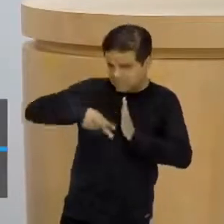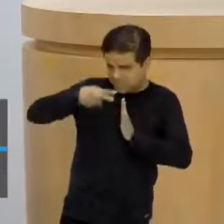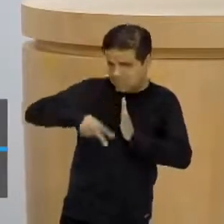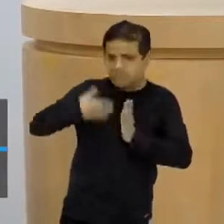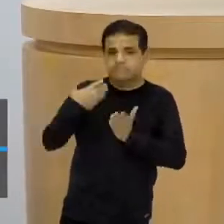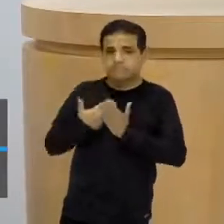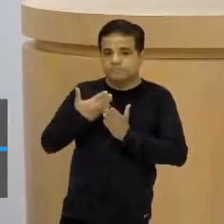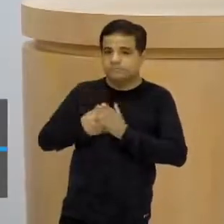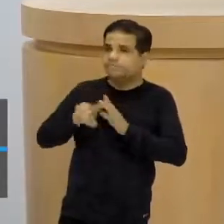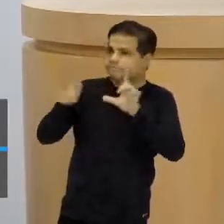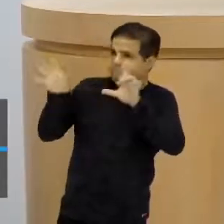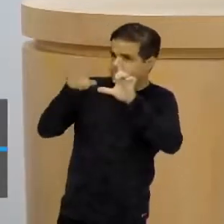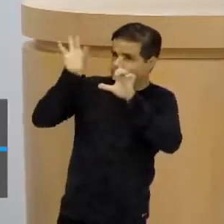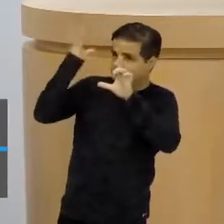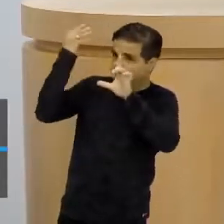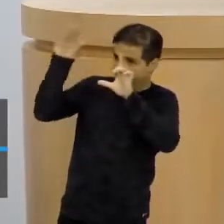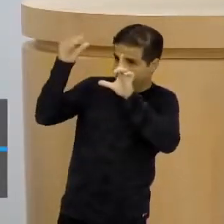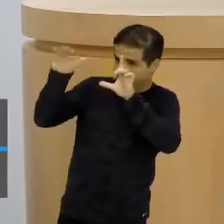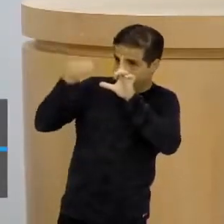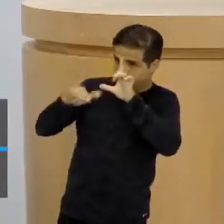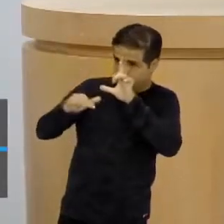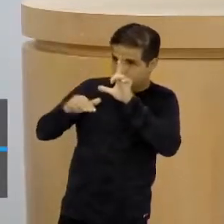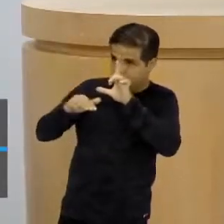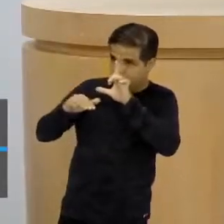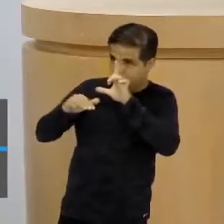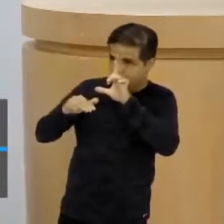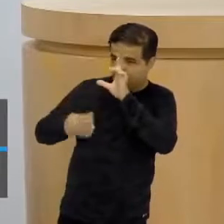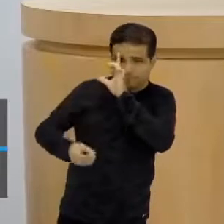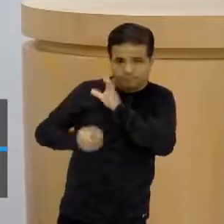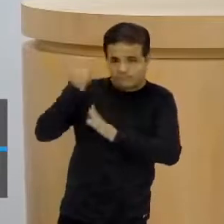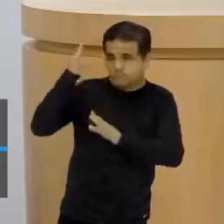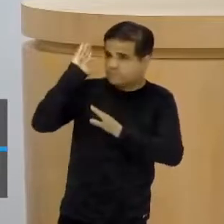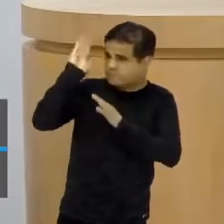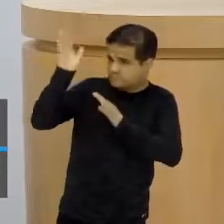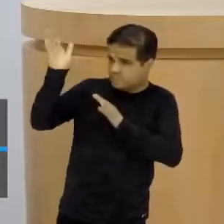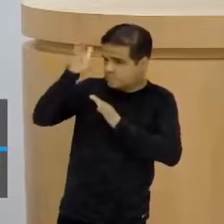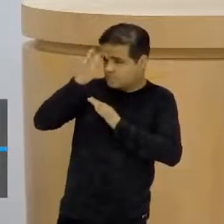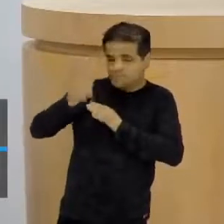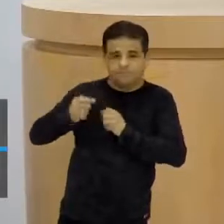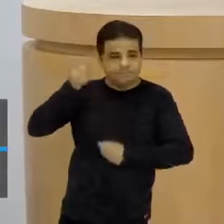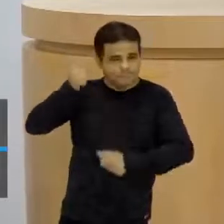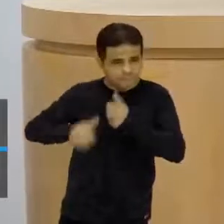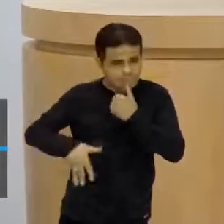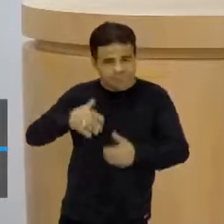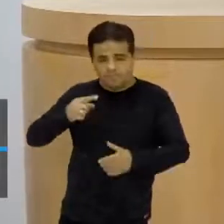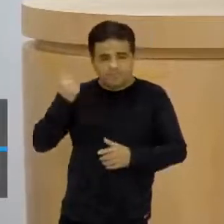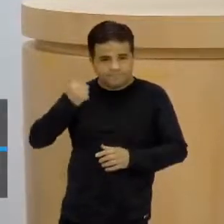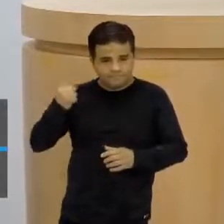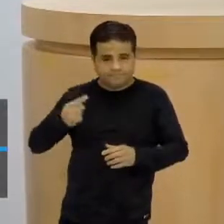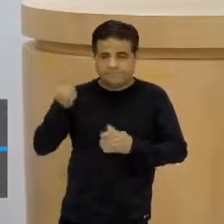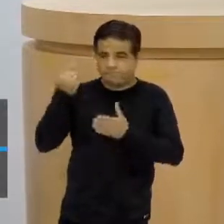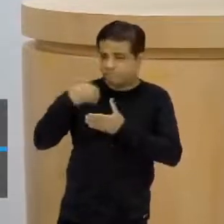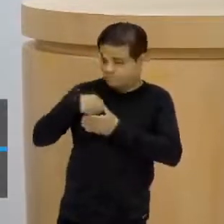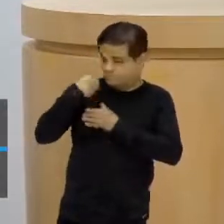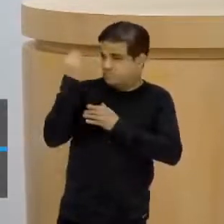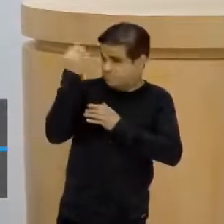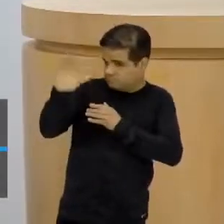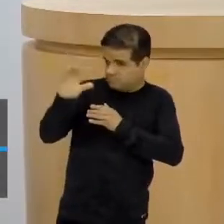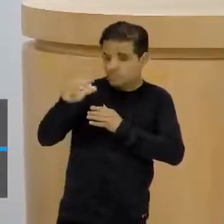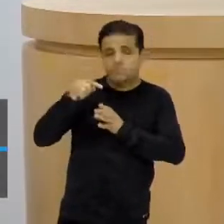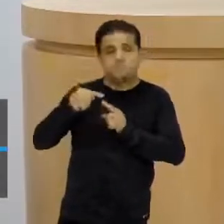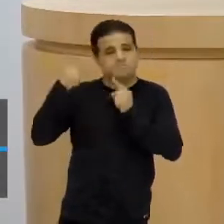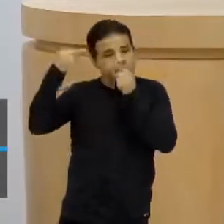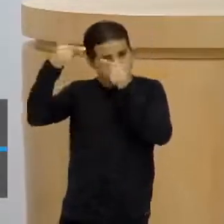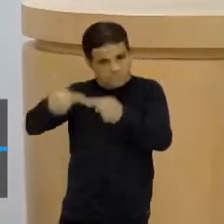estudos e vai mapeando. Isso, isso, isso, meu argumento vai vir por aqui. Pra argumentar, primeiro você coloca o argumento, eu vou argumentar